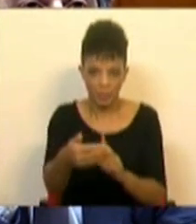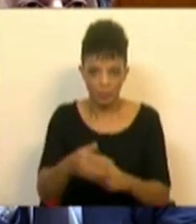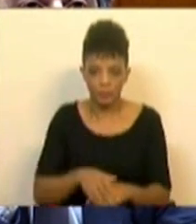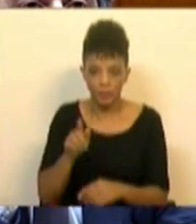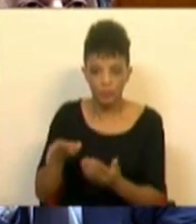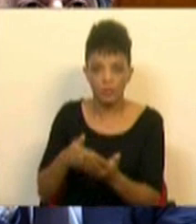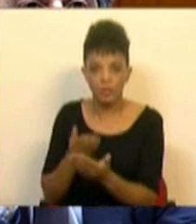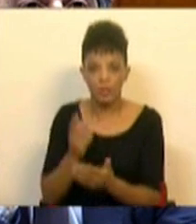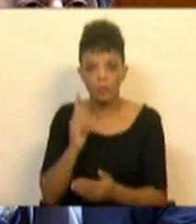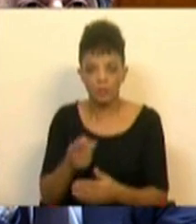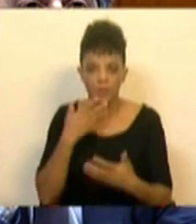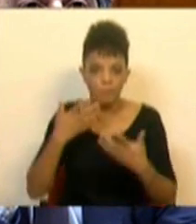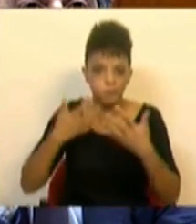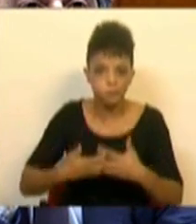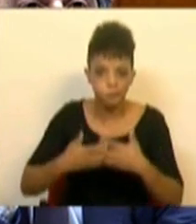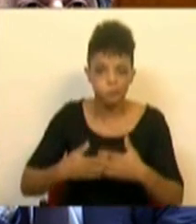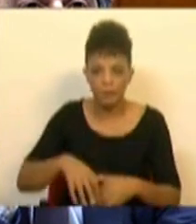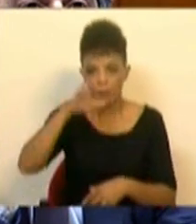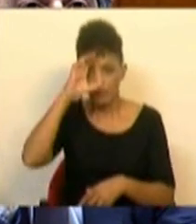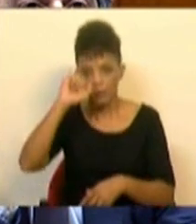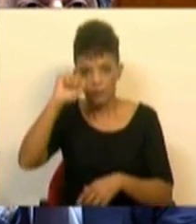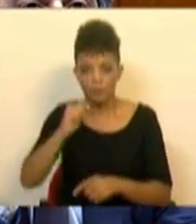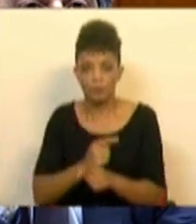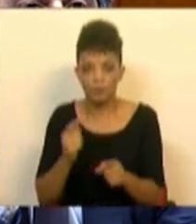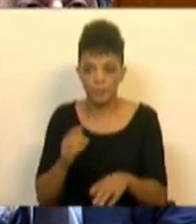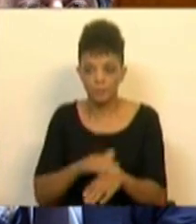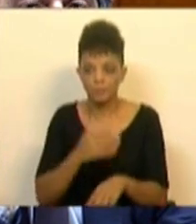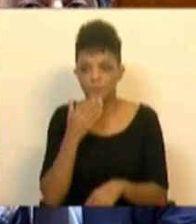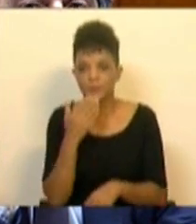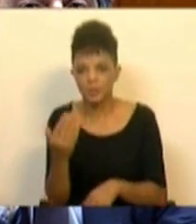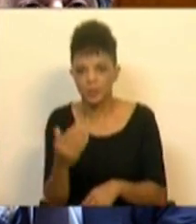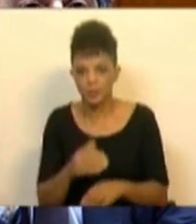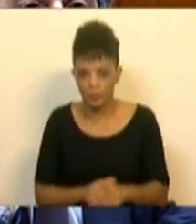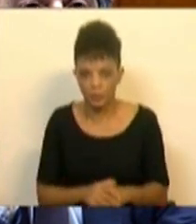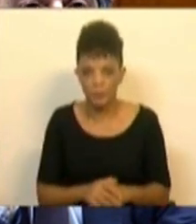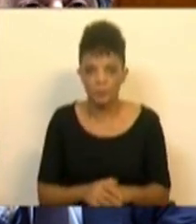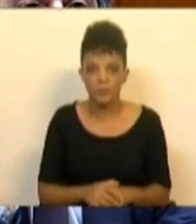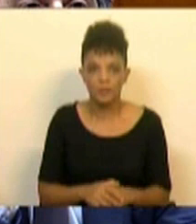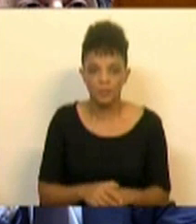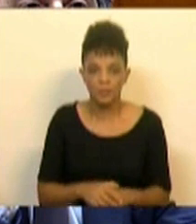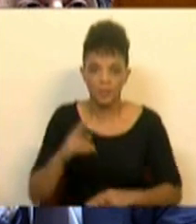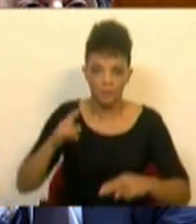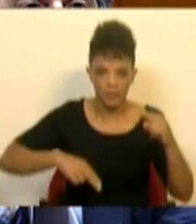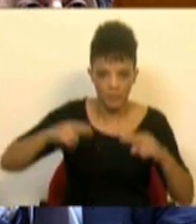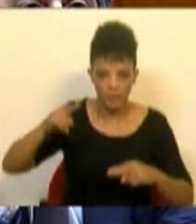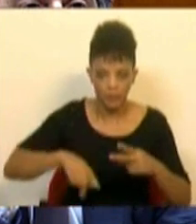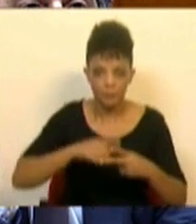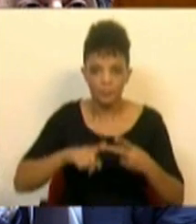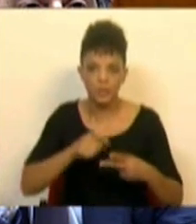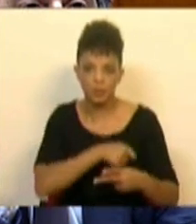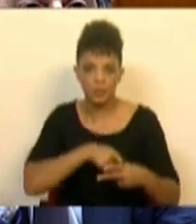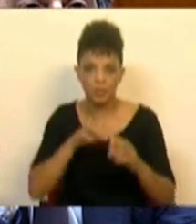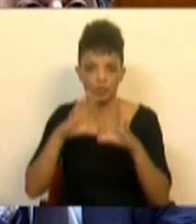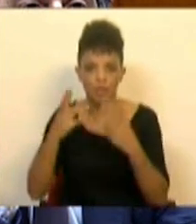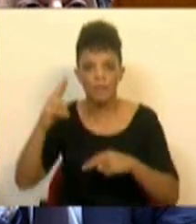Isso levantou dúvidas ao próprio Governo, que solicitou tanto à Autoridade Tributária como à Inspeção